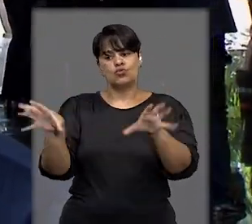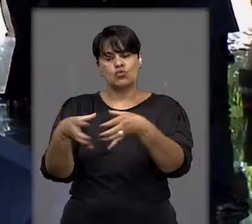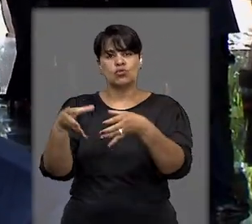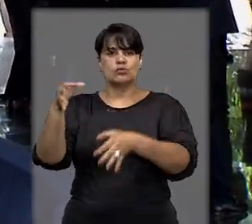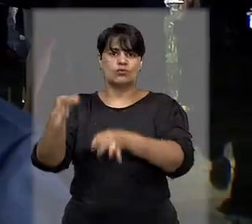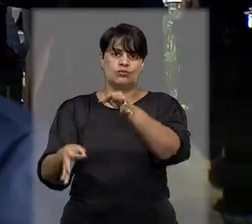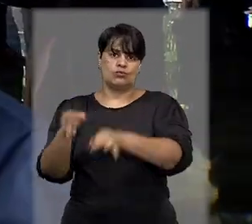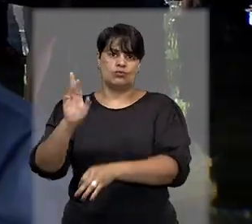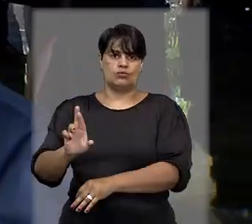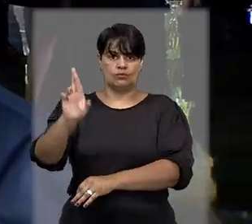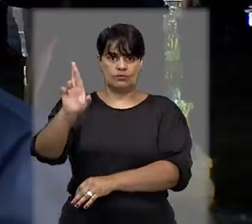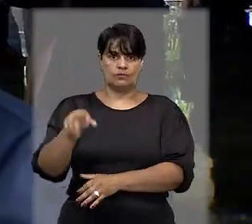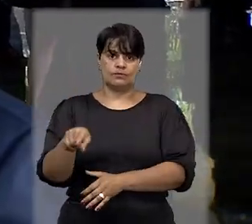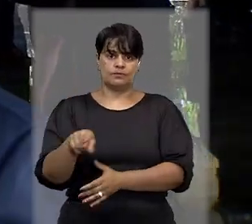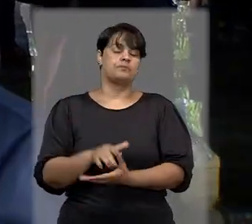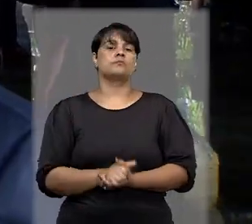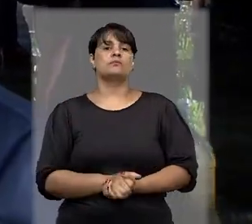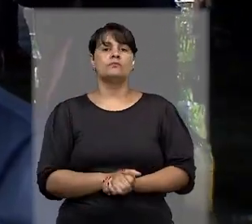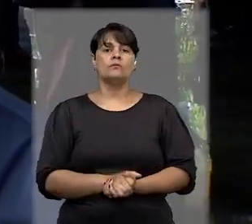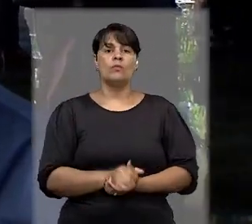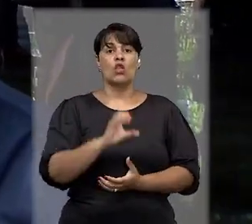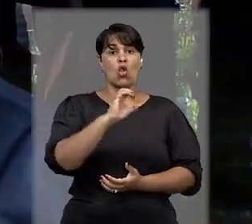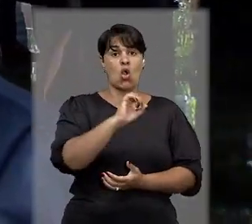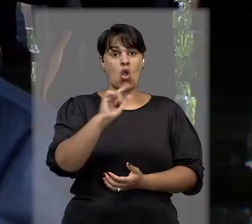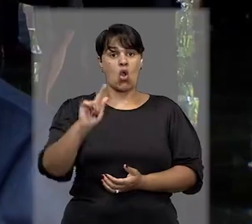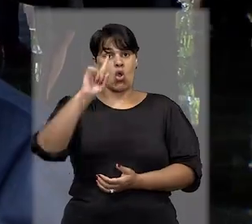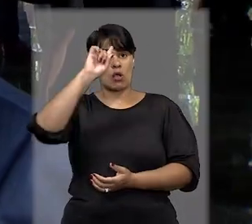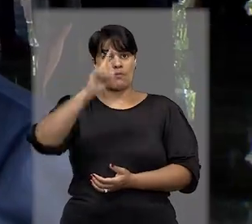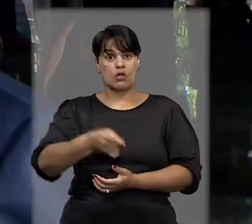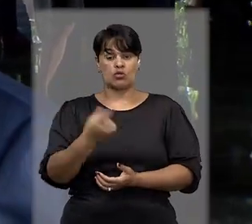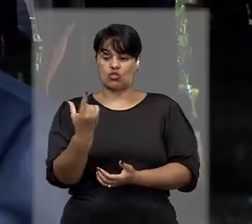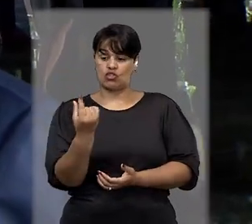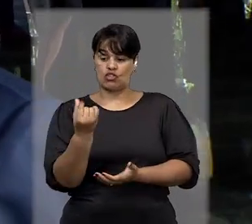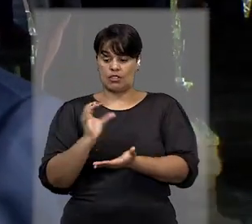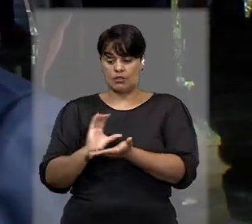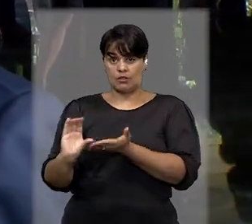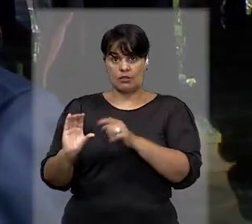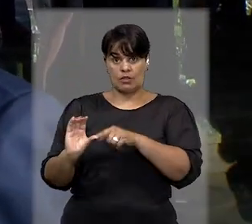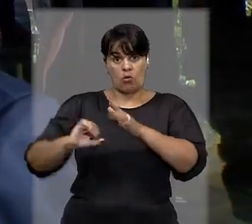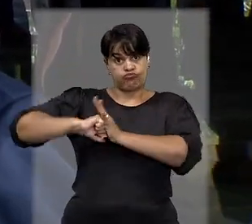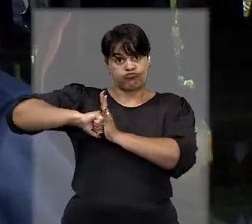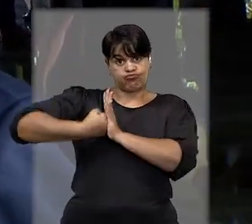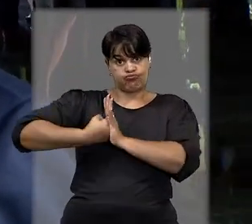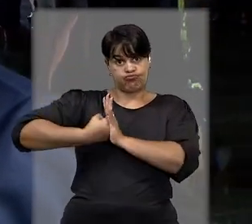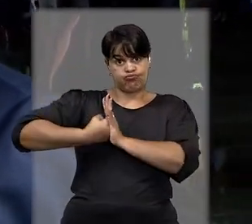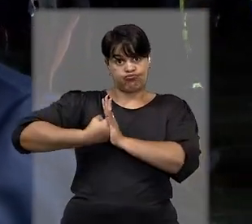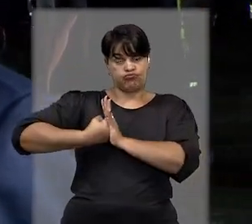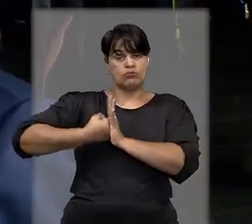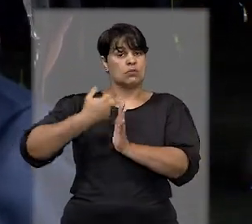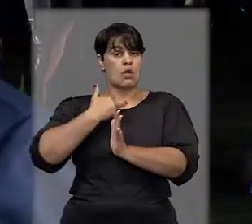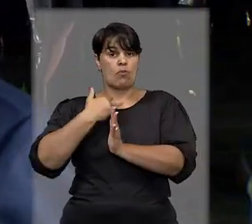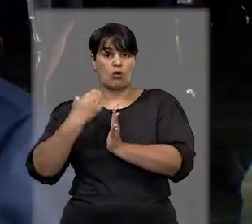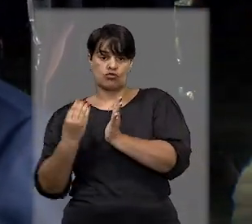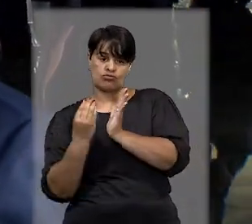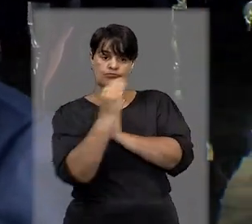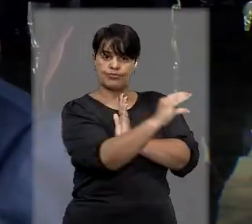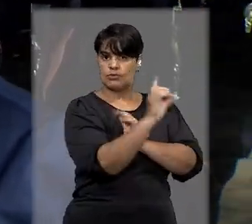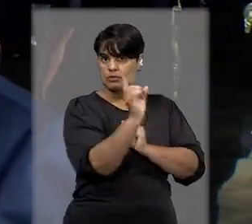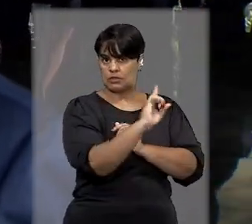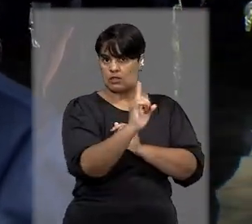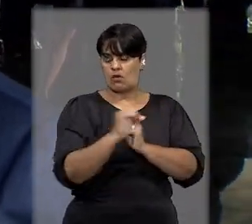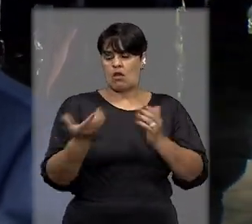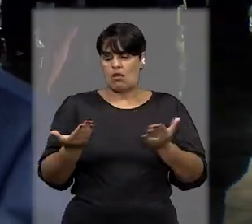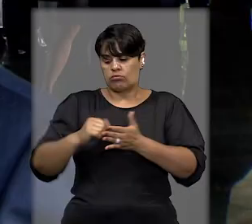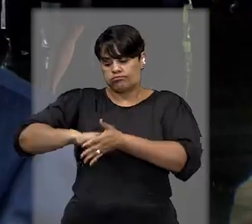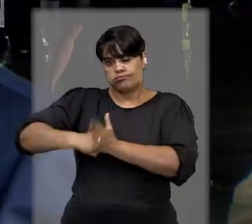Ao suspender a reversão, o ministro Og Fernandes determinou que o montante fique bloqueado para a movimentação, permanecendo, ao menos por